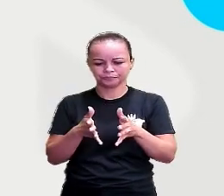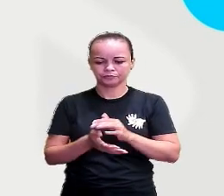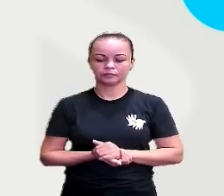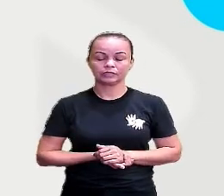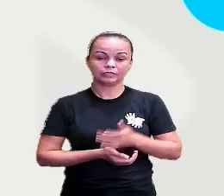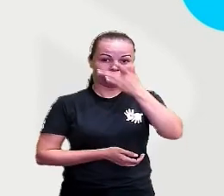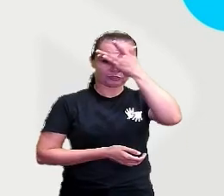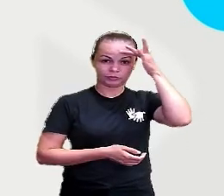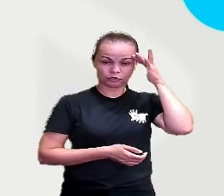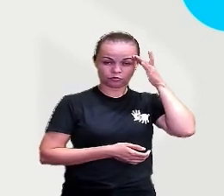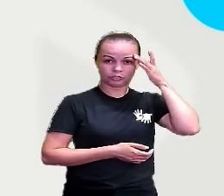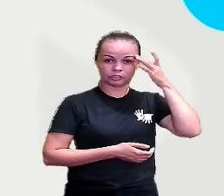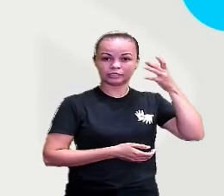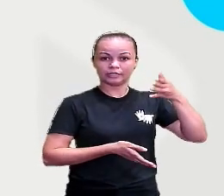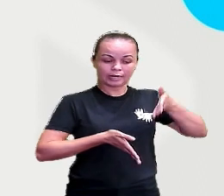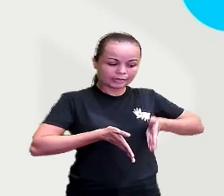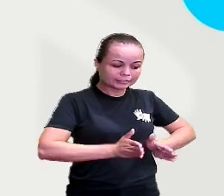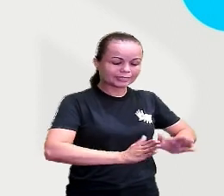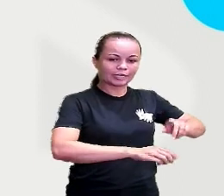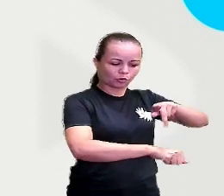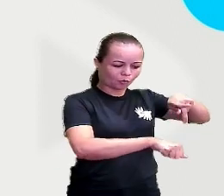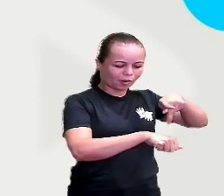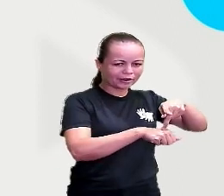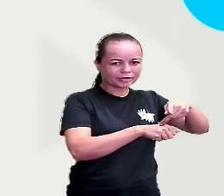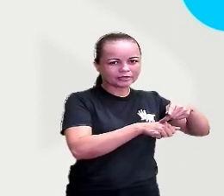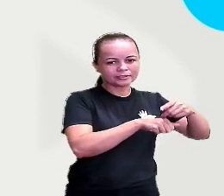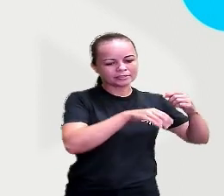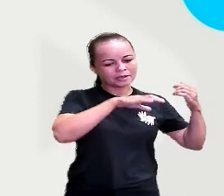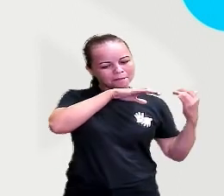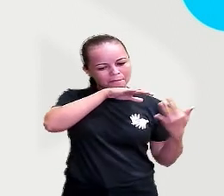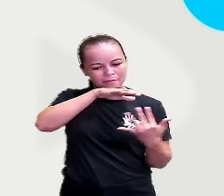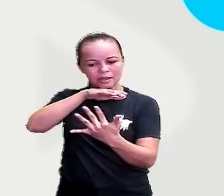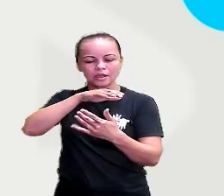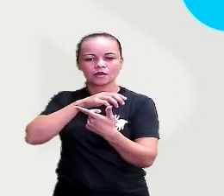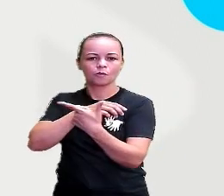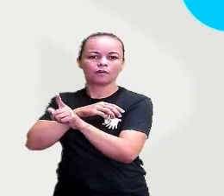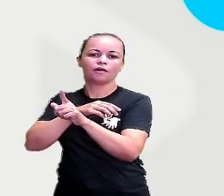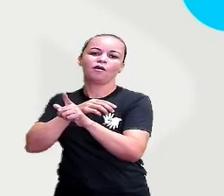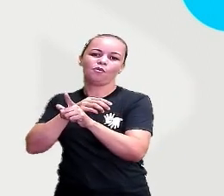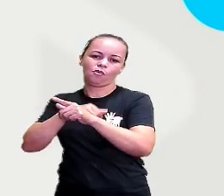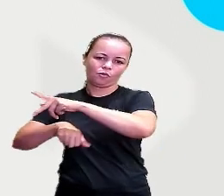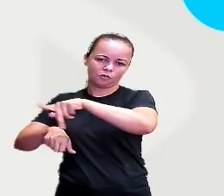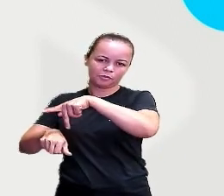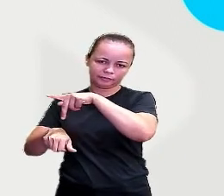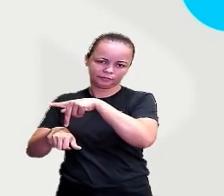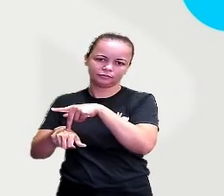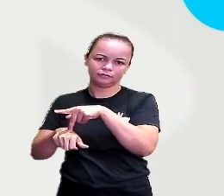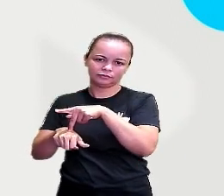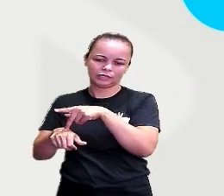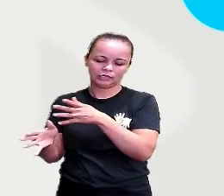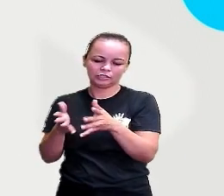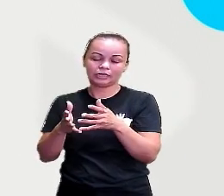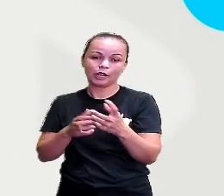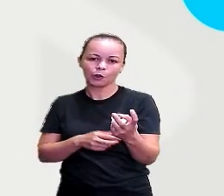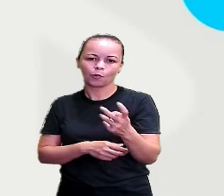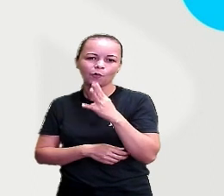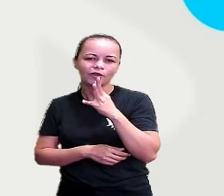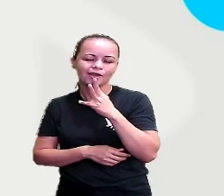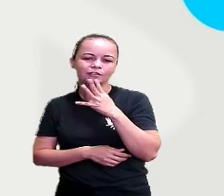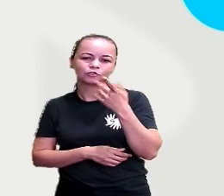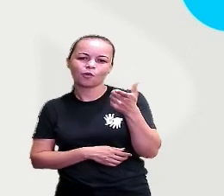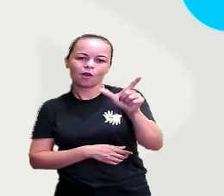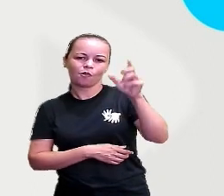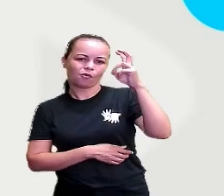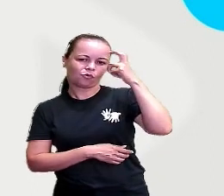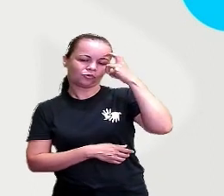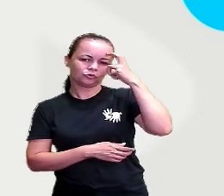e migram para outro país, tá? Nesse novo lugar, geralmente conhecem uma nova cultura, aprendem uma nova